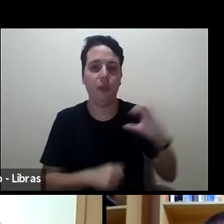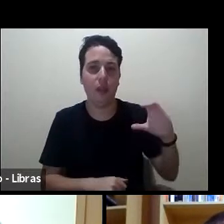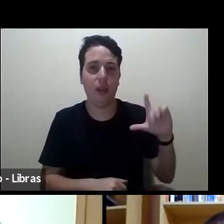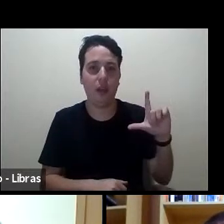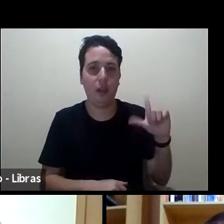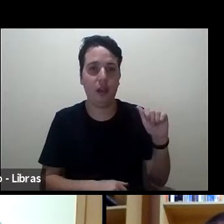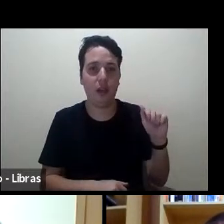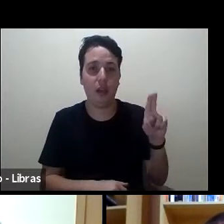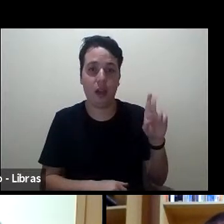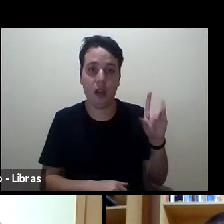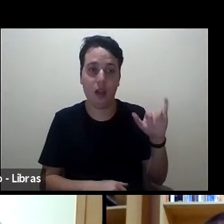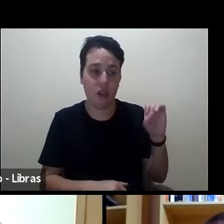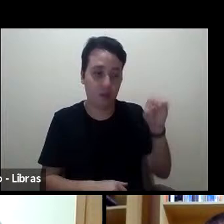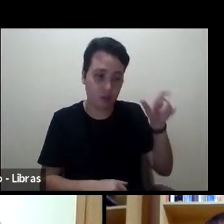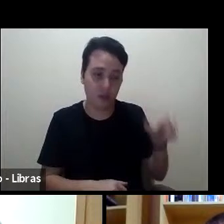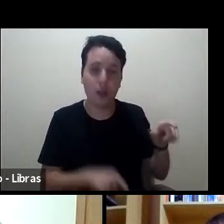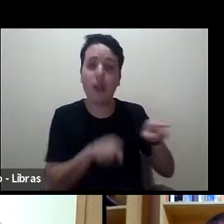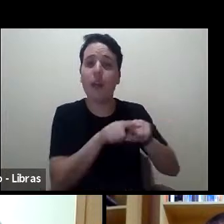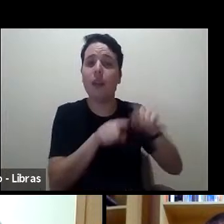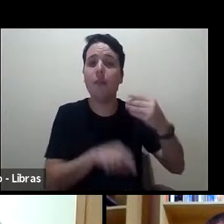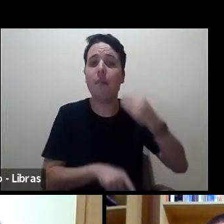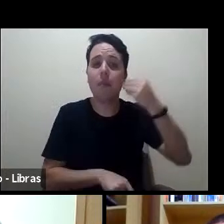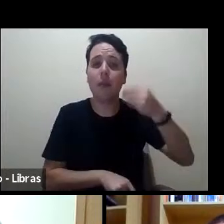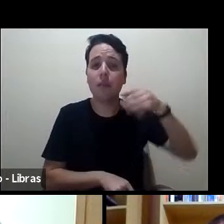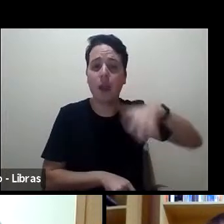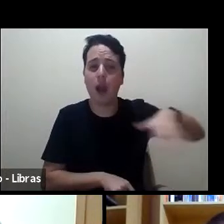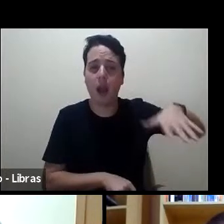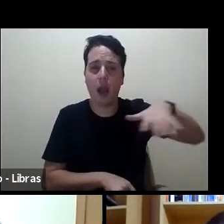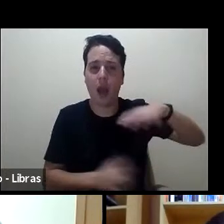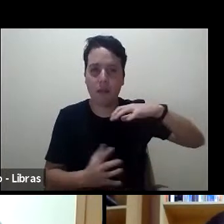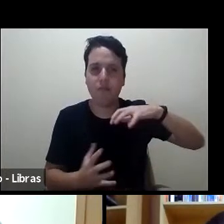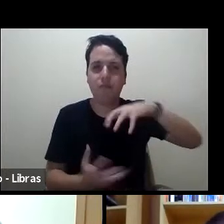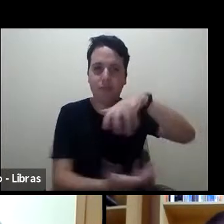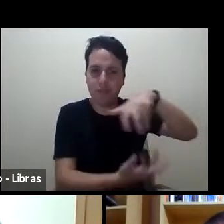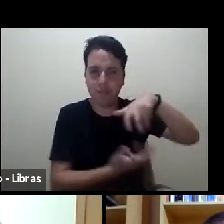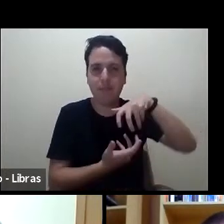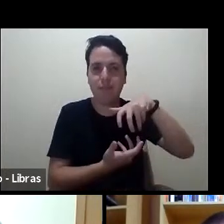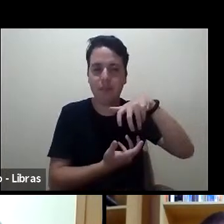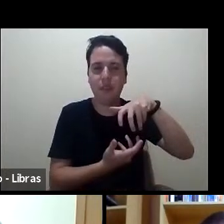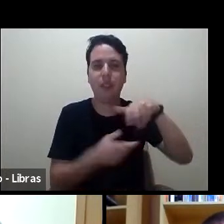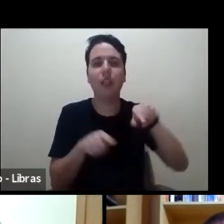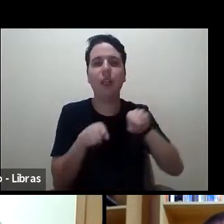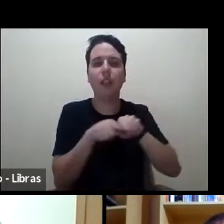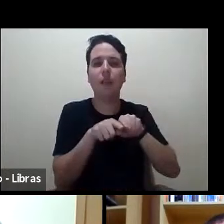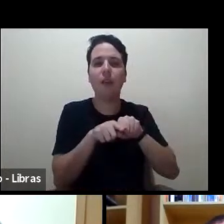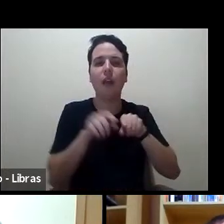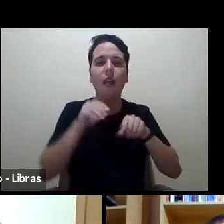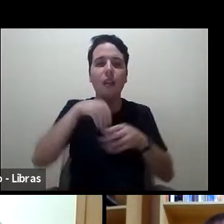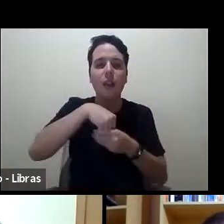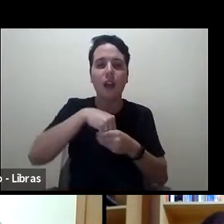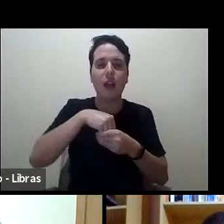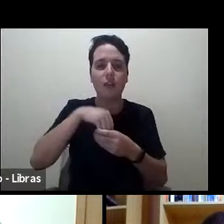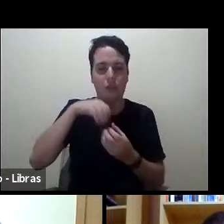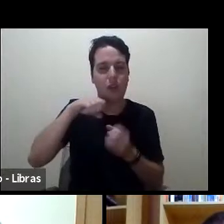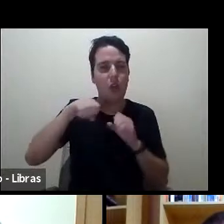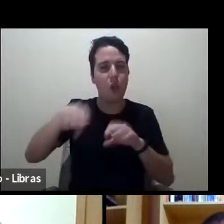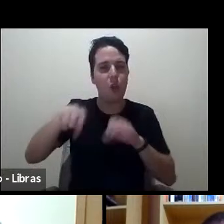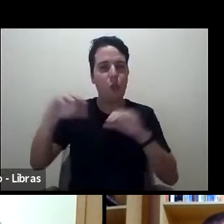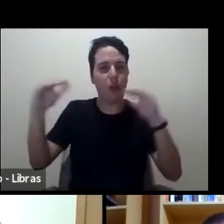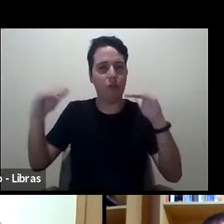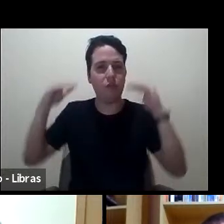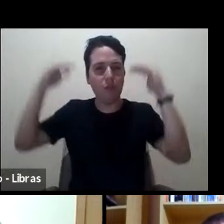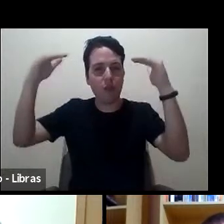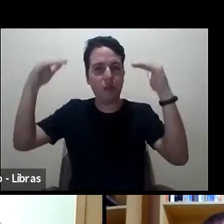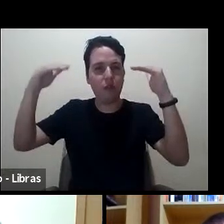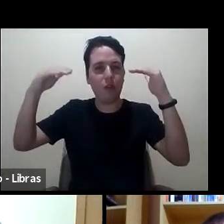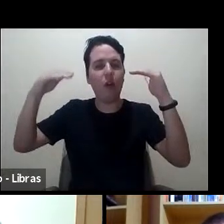sua experiência internacional, quer dizer, a interiorização da educação superior é bem vivida por ele,